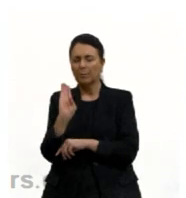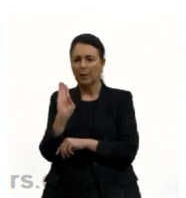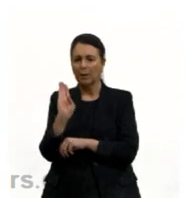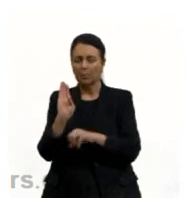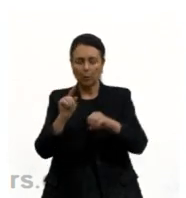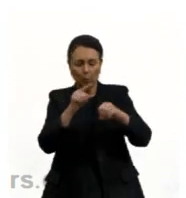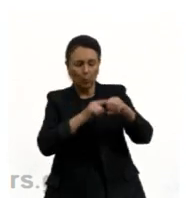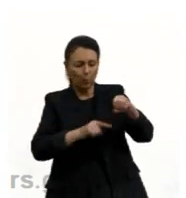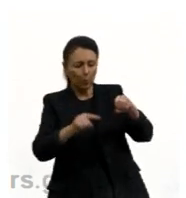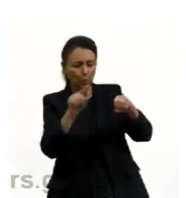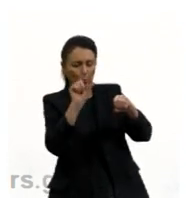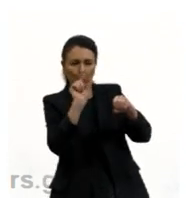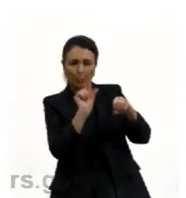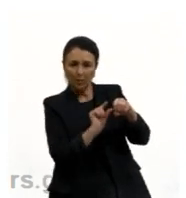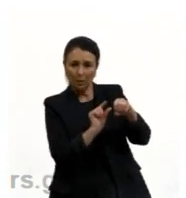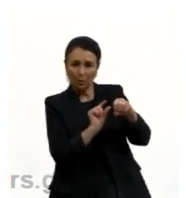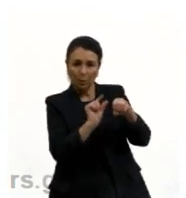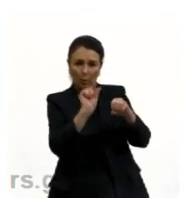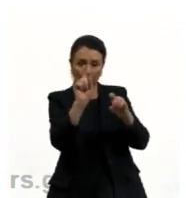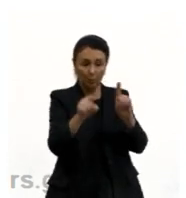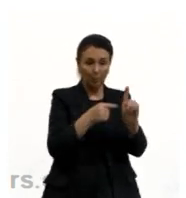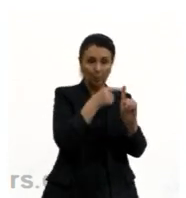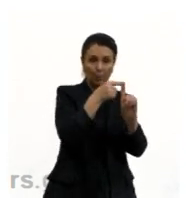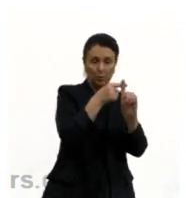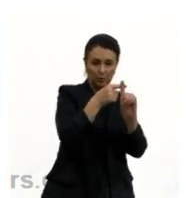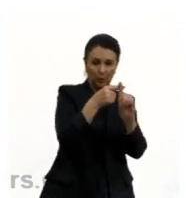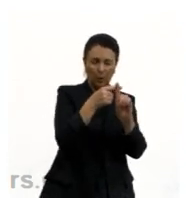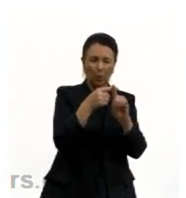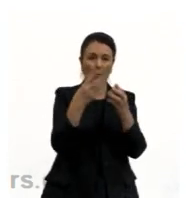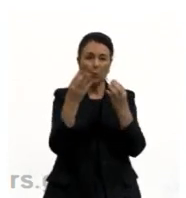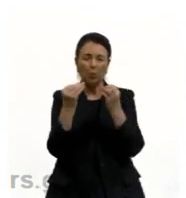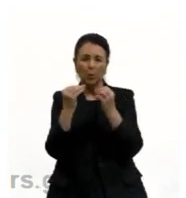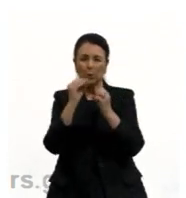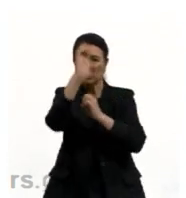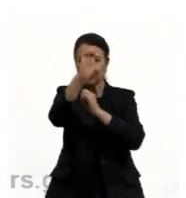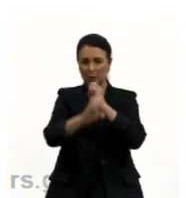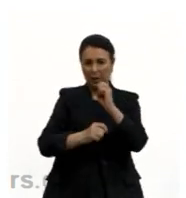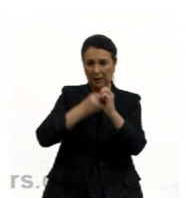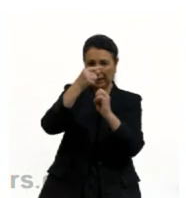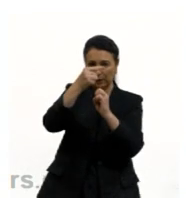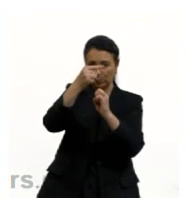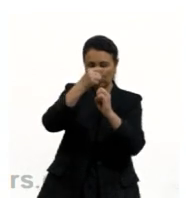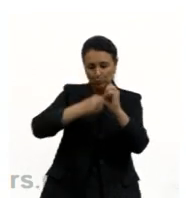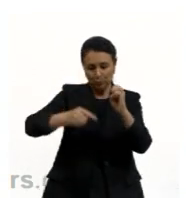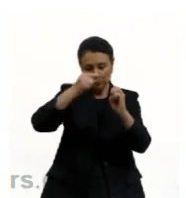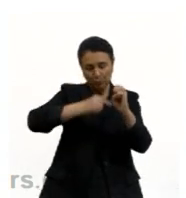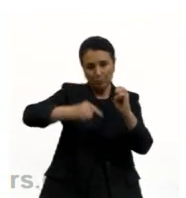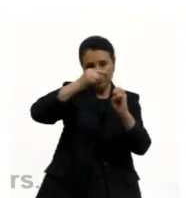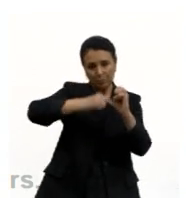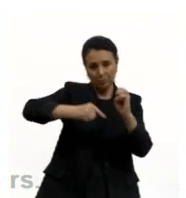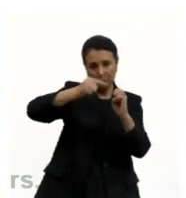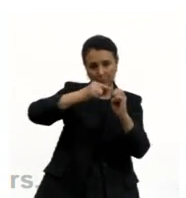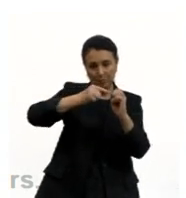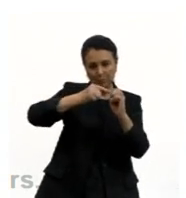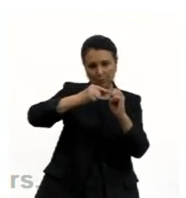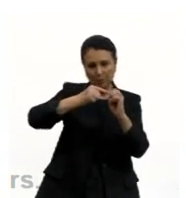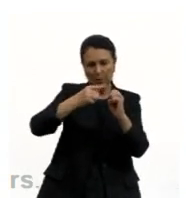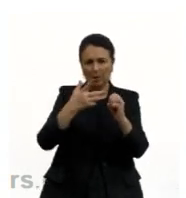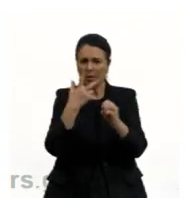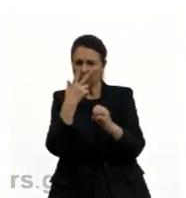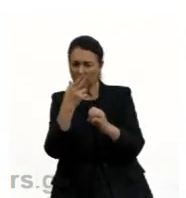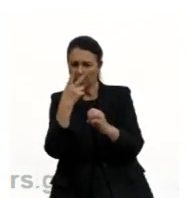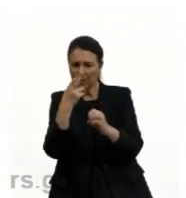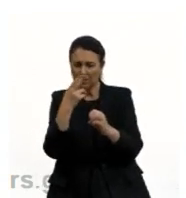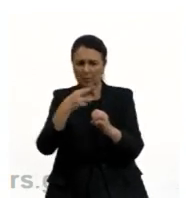muito pequeno, de carga positiva, cercado por elétrons em órbitas circulares? Está parecido com o de